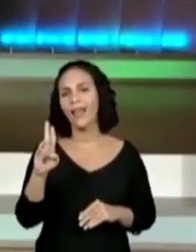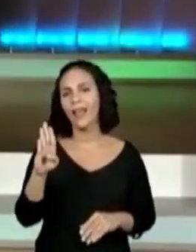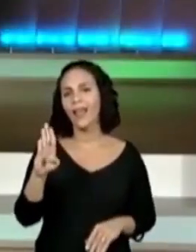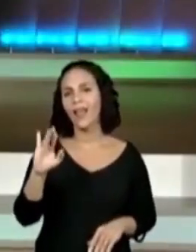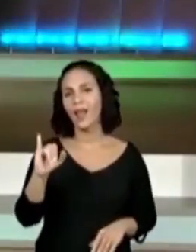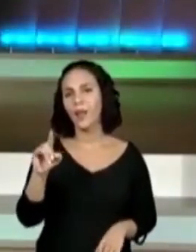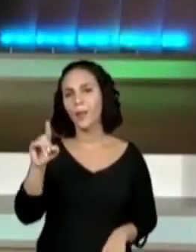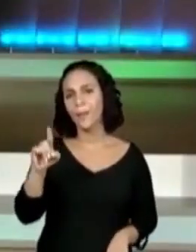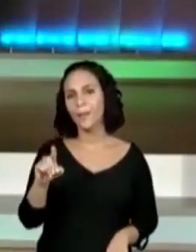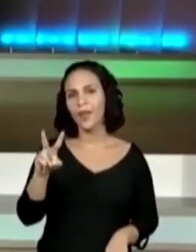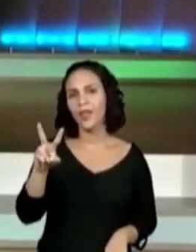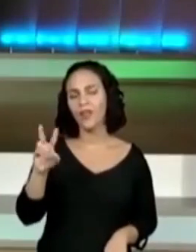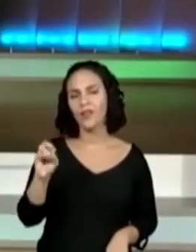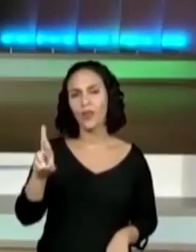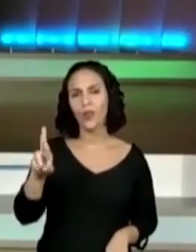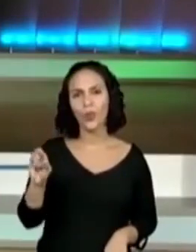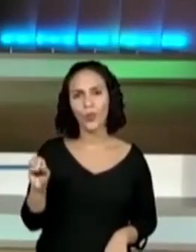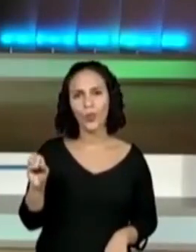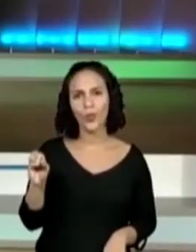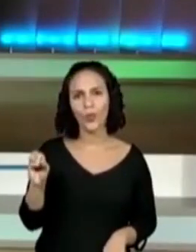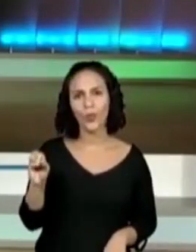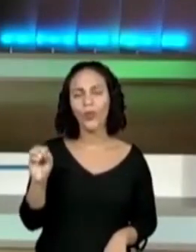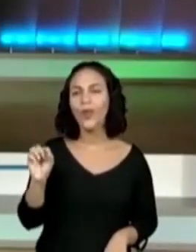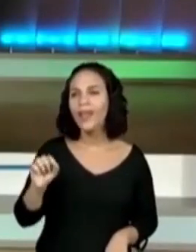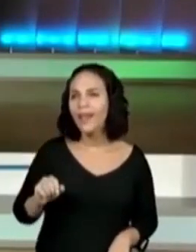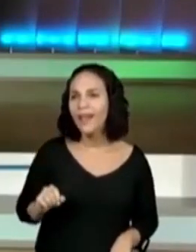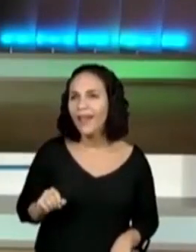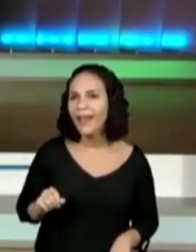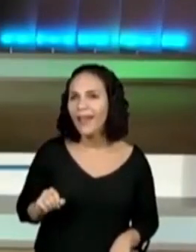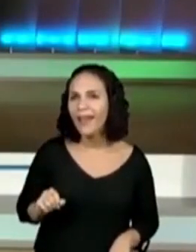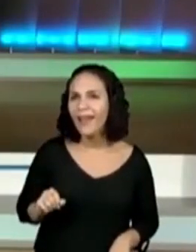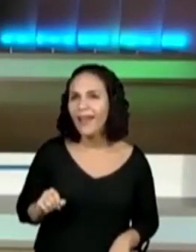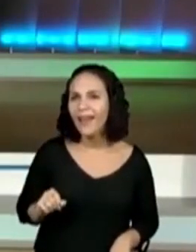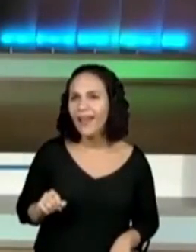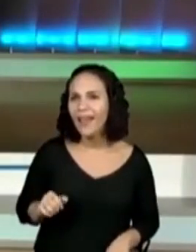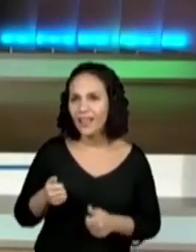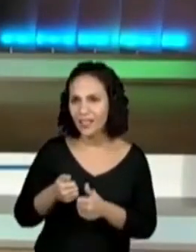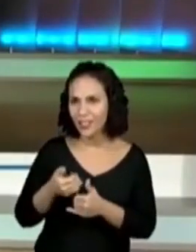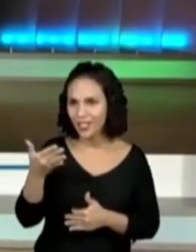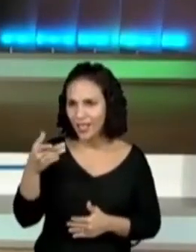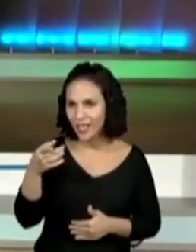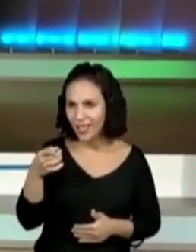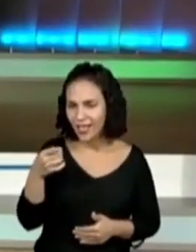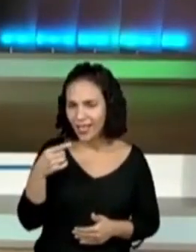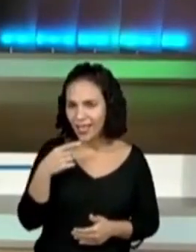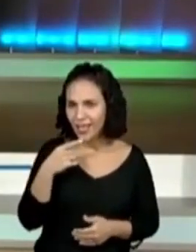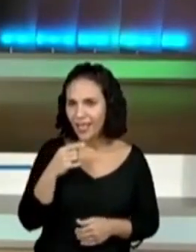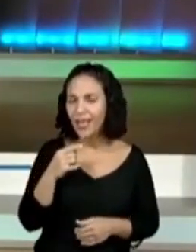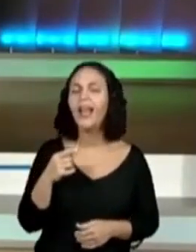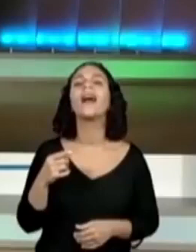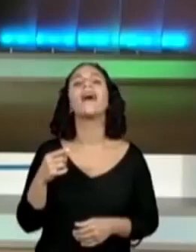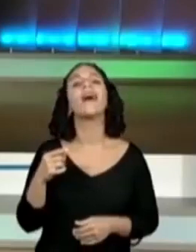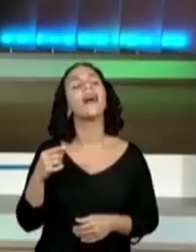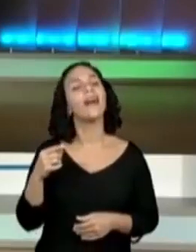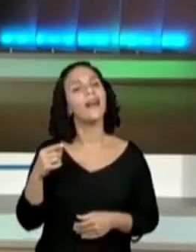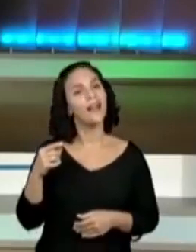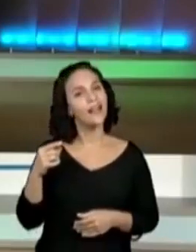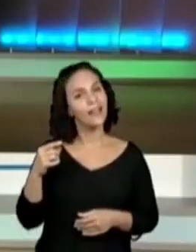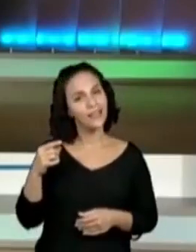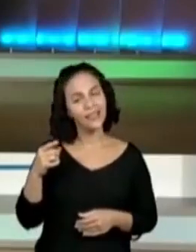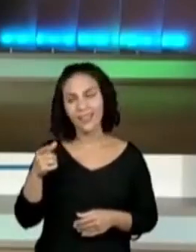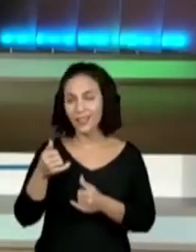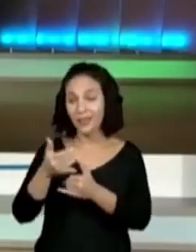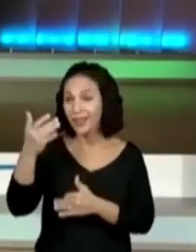herbívoro? Ah, eu vou fazer... Quem? Ah, é um herbívoro. Eu vi alguém colocando ali,